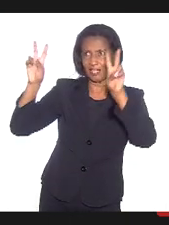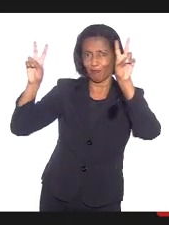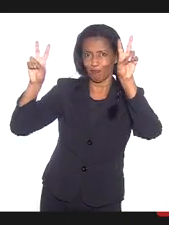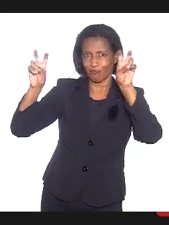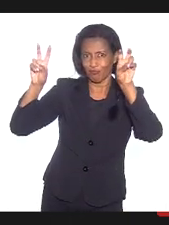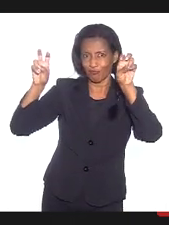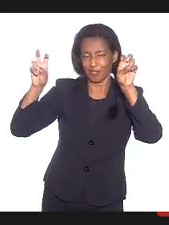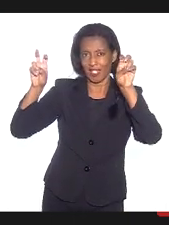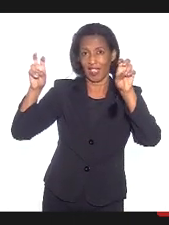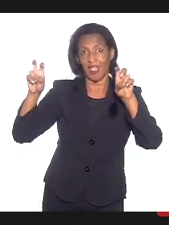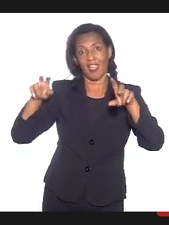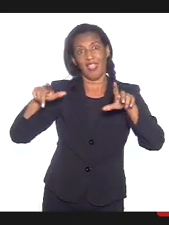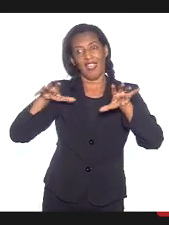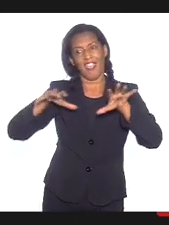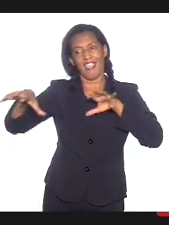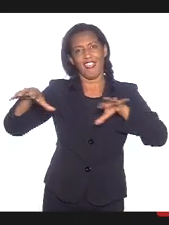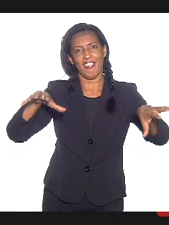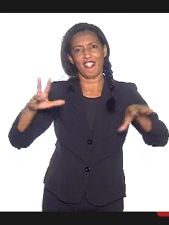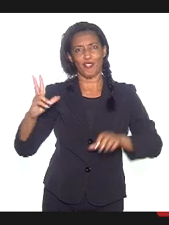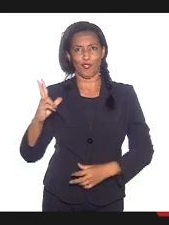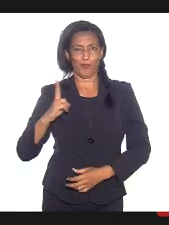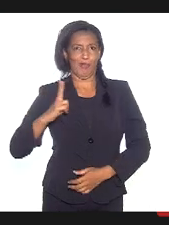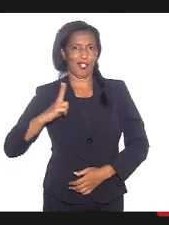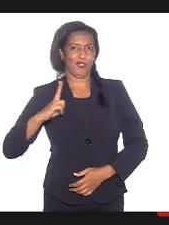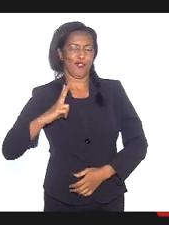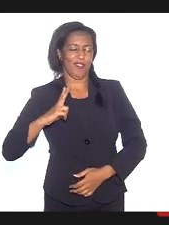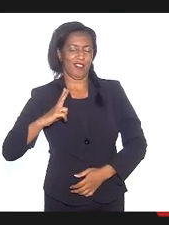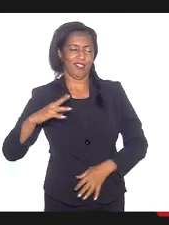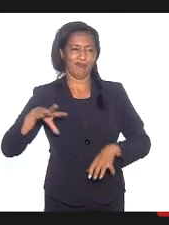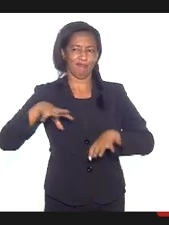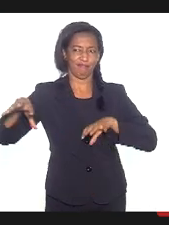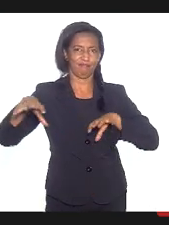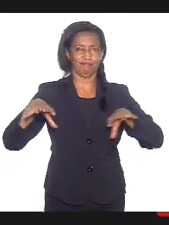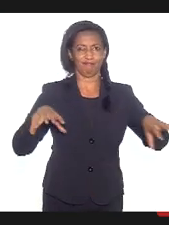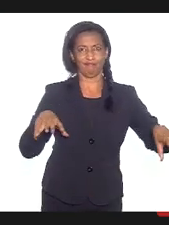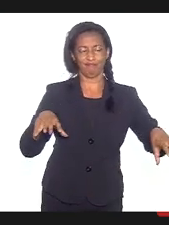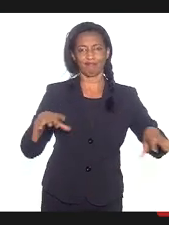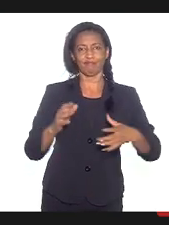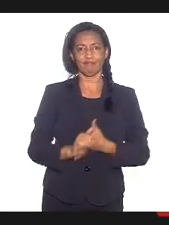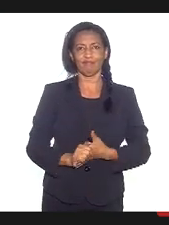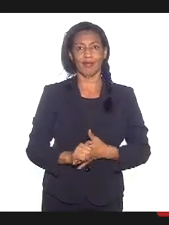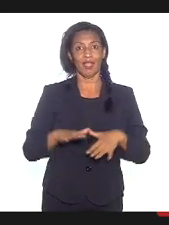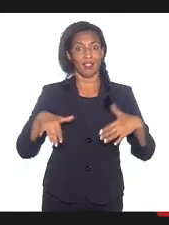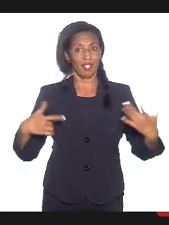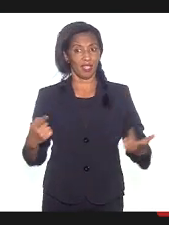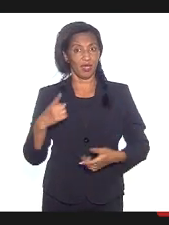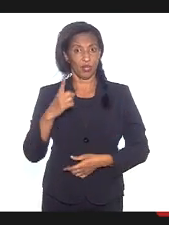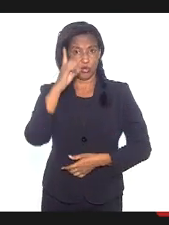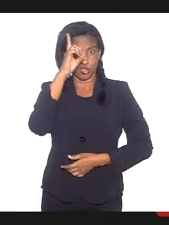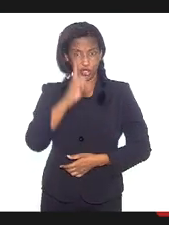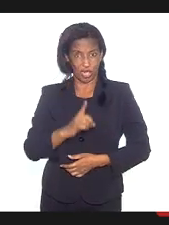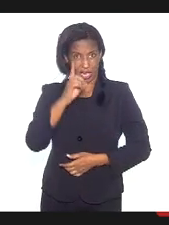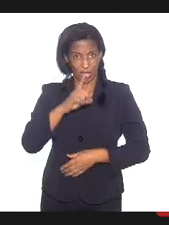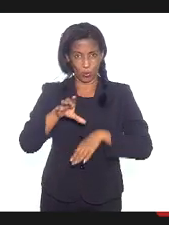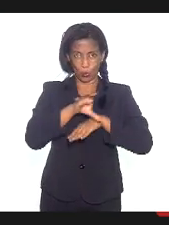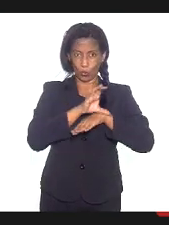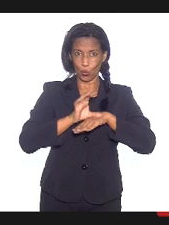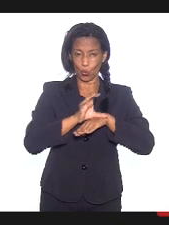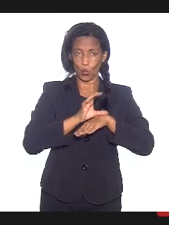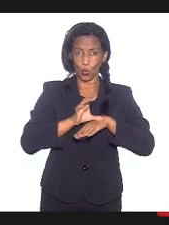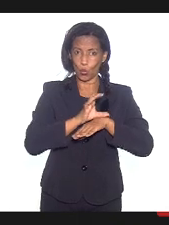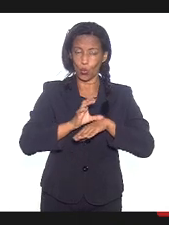particulares, entre os privados, naquilo que, em direito constitucional, nós chamamos da